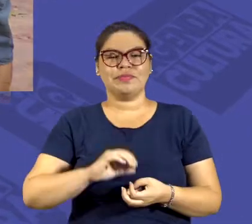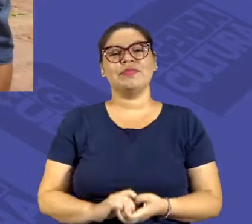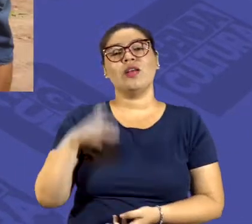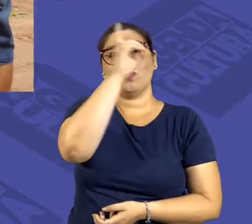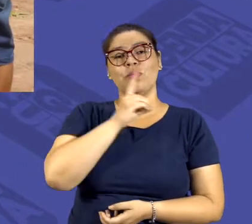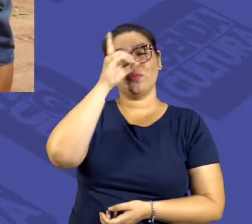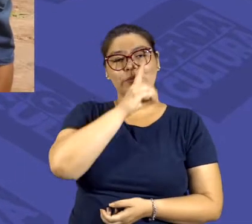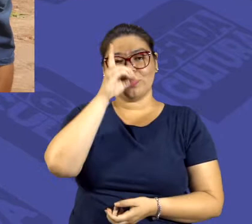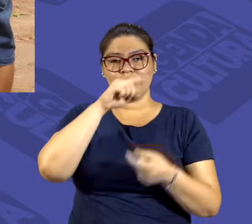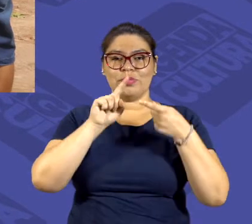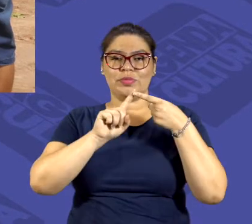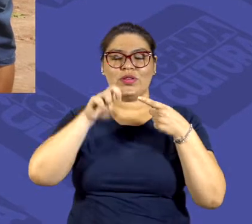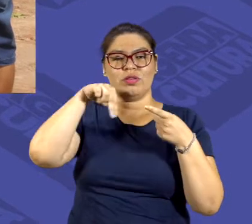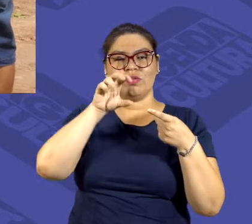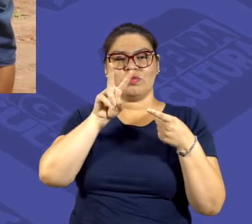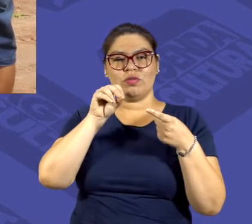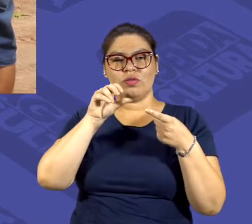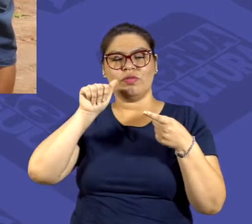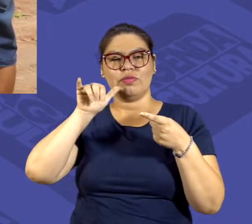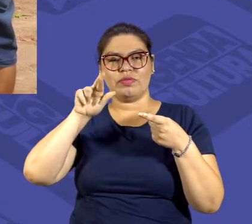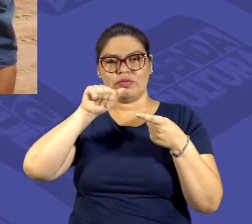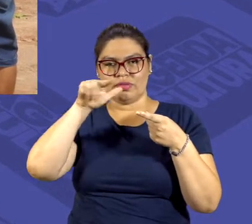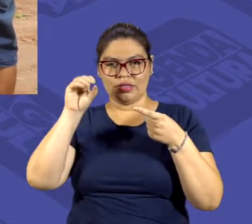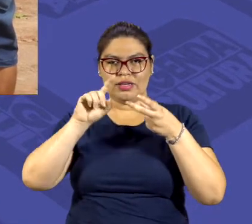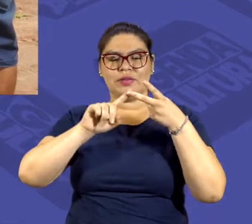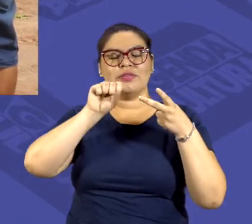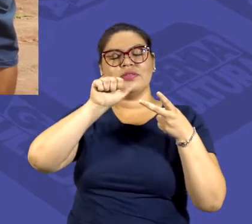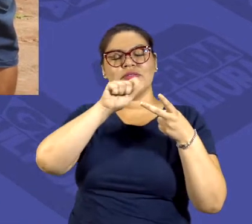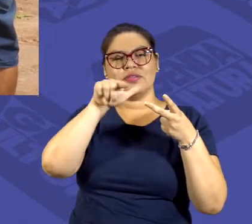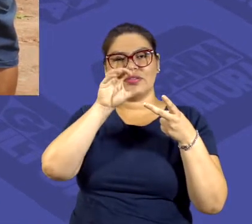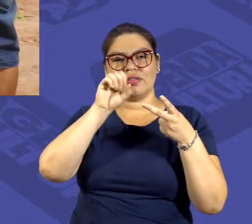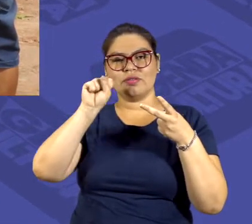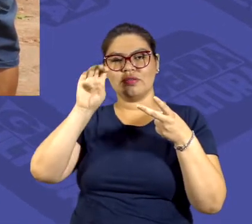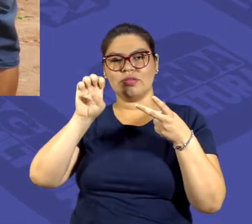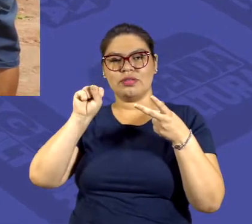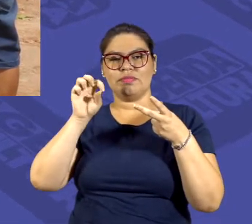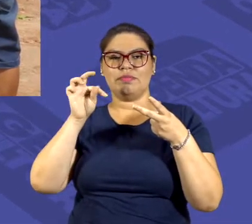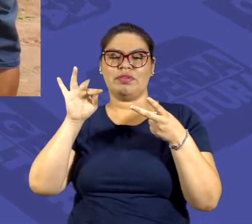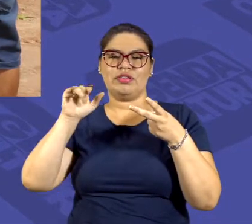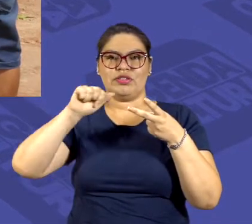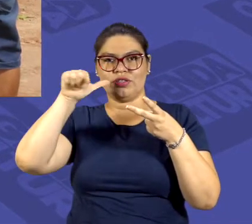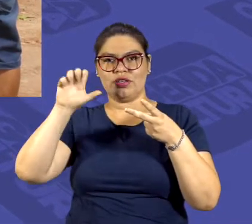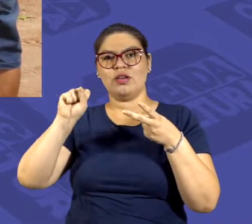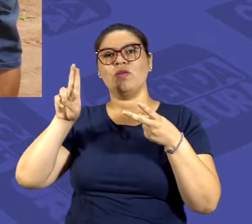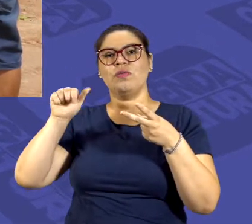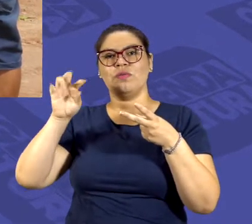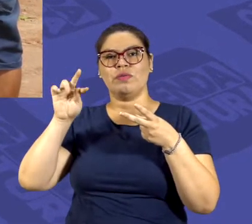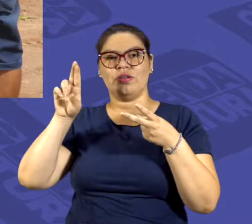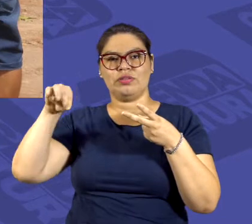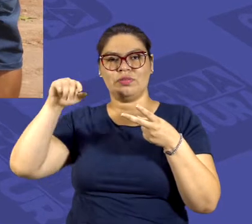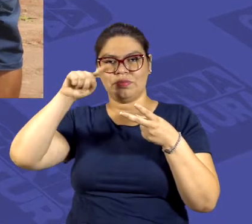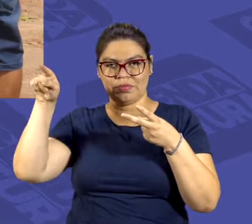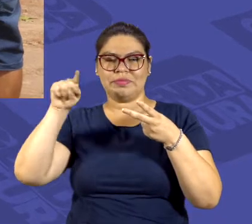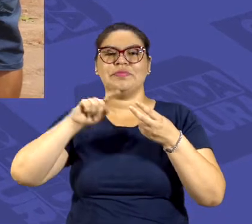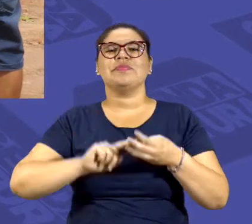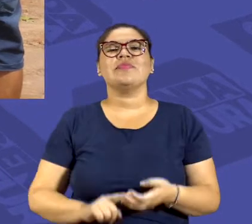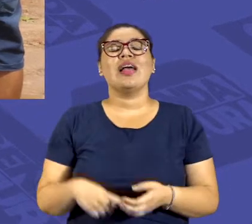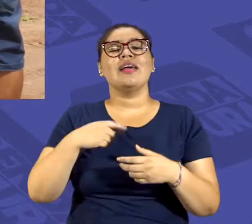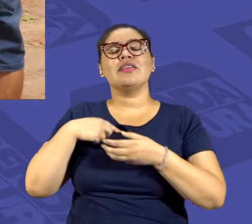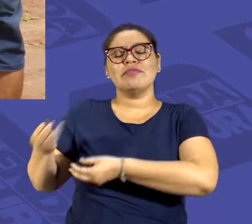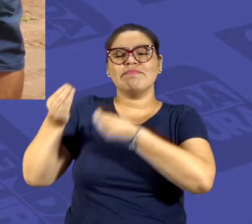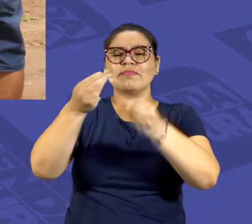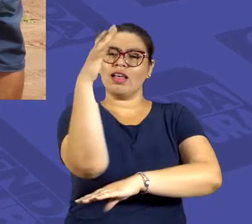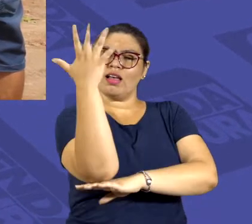E no domingo, Novo Ayrão e São Sebastião do Atumã. Além da árvore, as cidades recebem um painel e espetáculos temáticos.